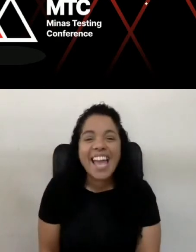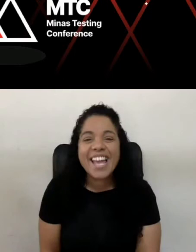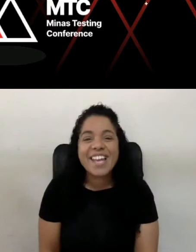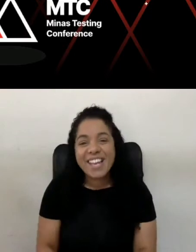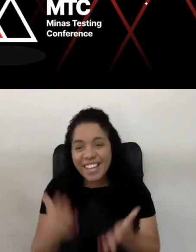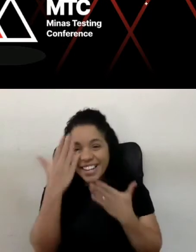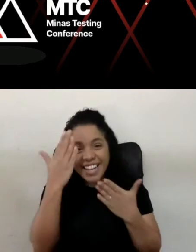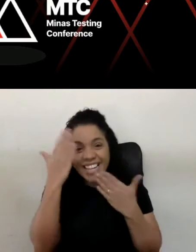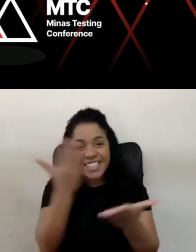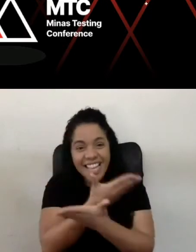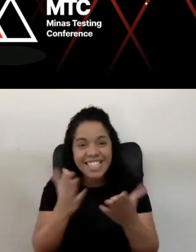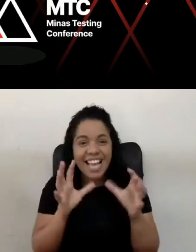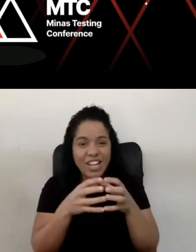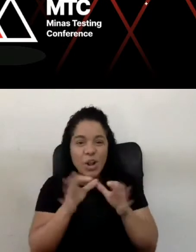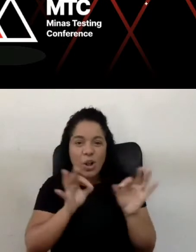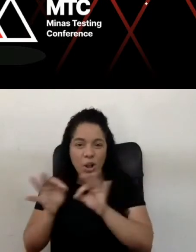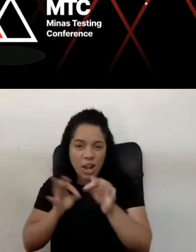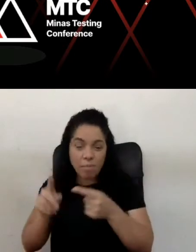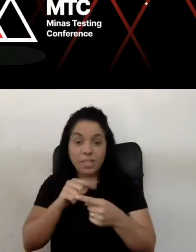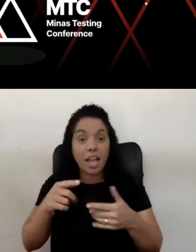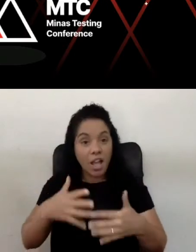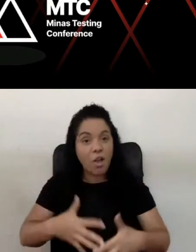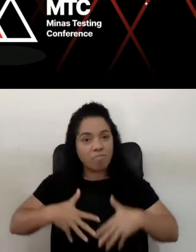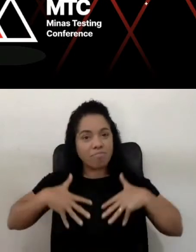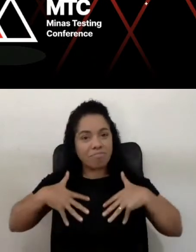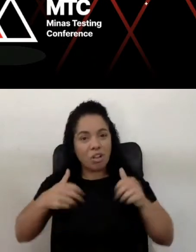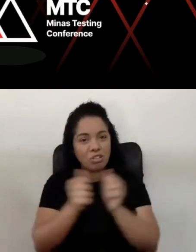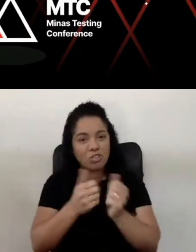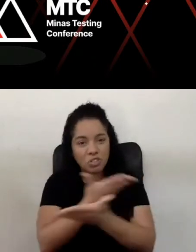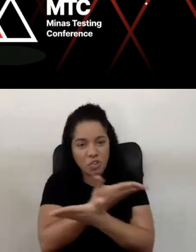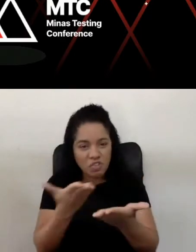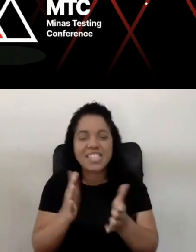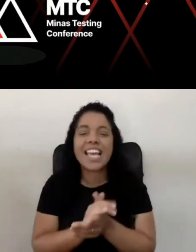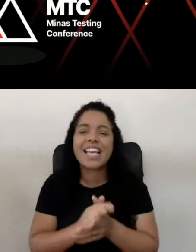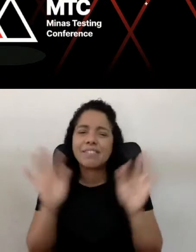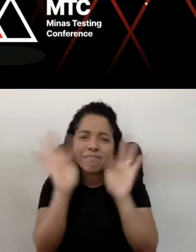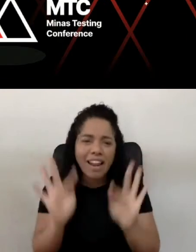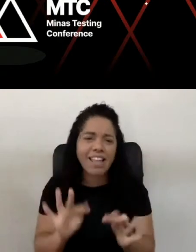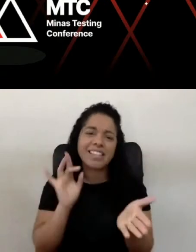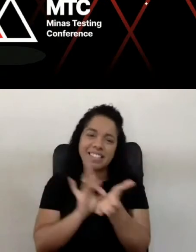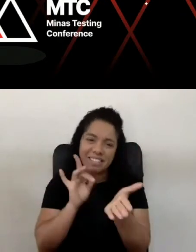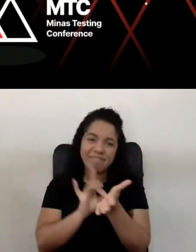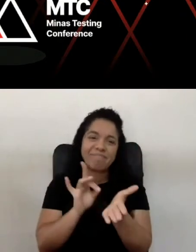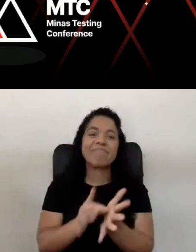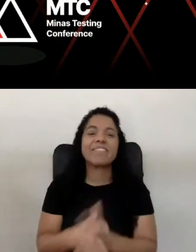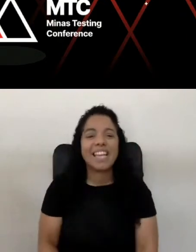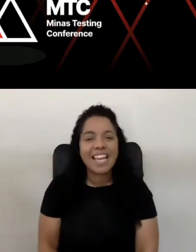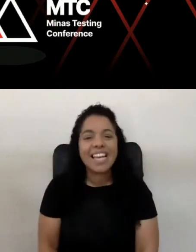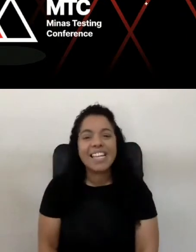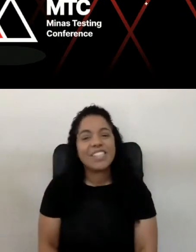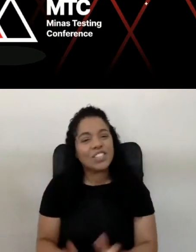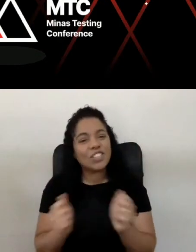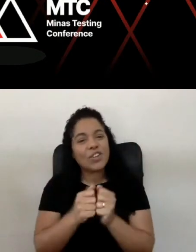Agradecer a organização. Estou muito honrado aqui de estar com vocês. muito feliz mesmo de estar aqui